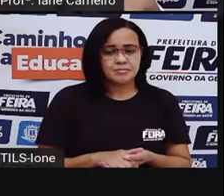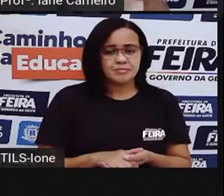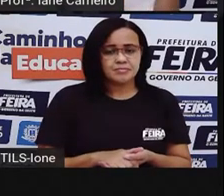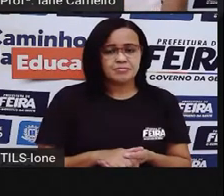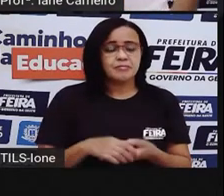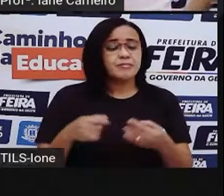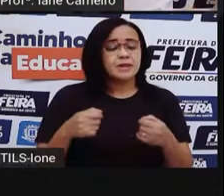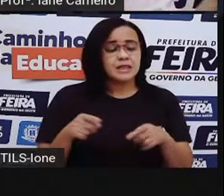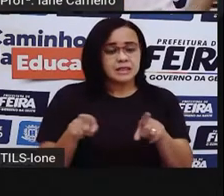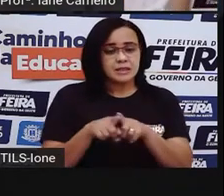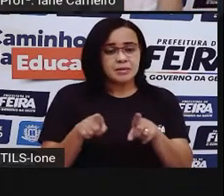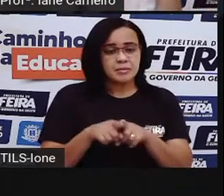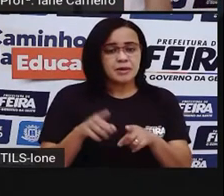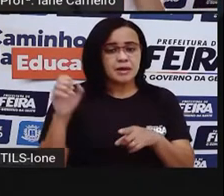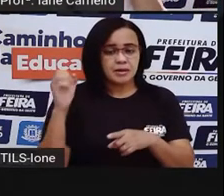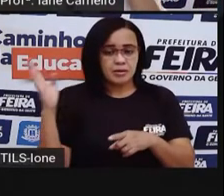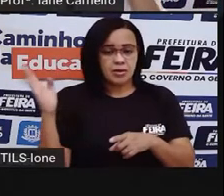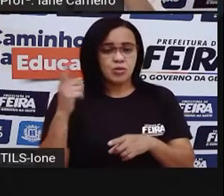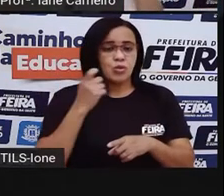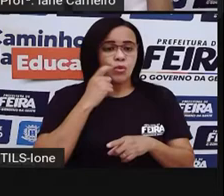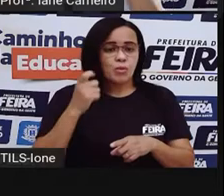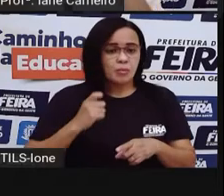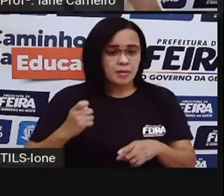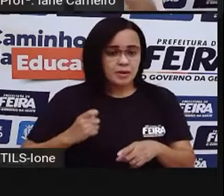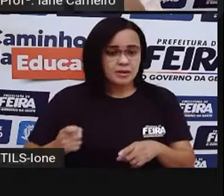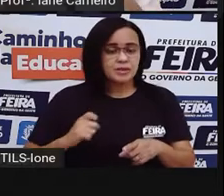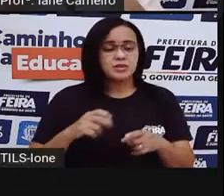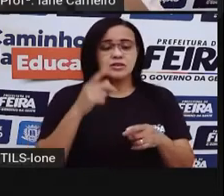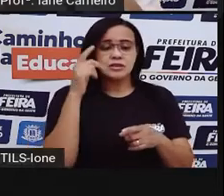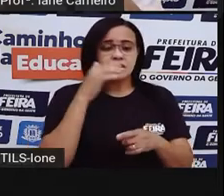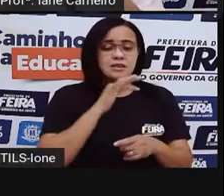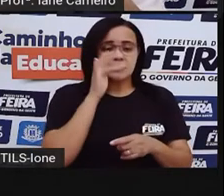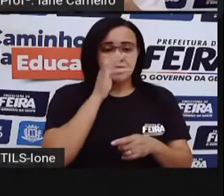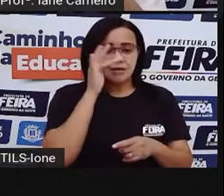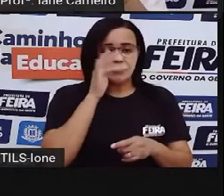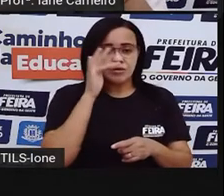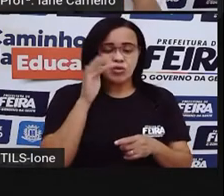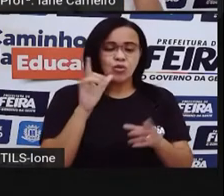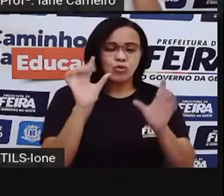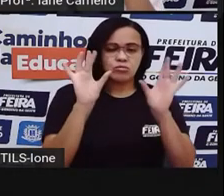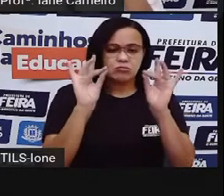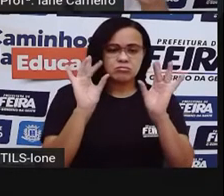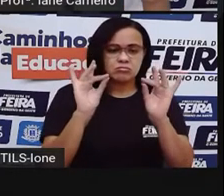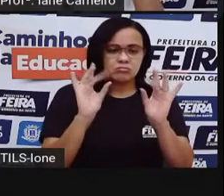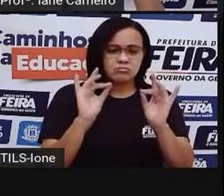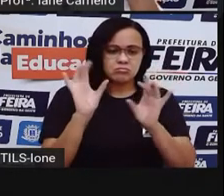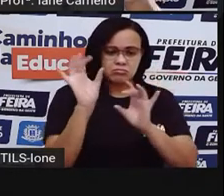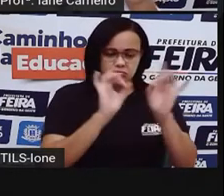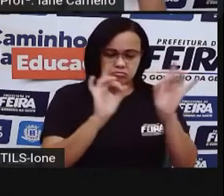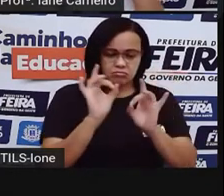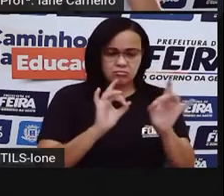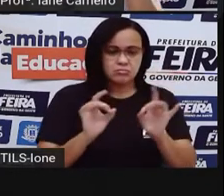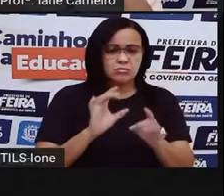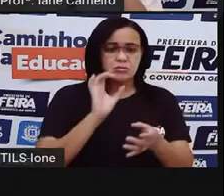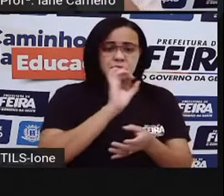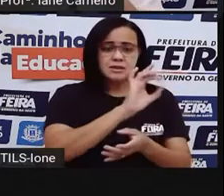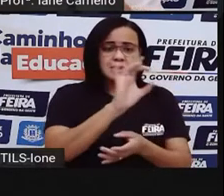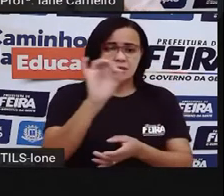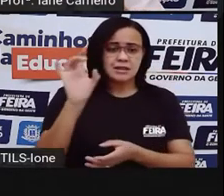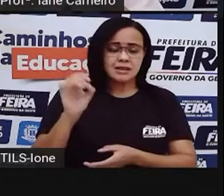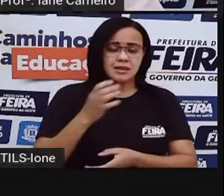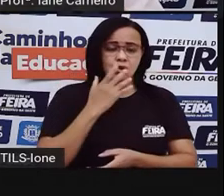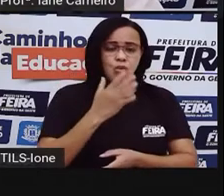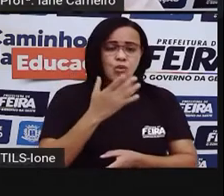papel, e do lado da flor, que é o azulejo. Vejam como eles estão colados, né? Vejam que cada cor, né? Foi